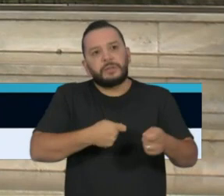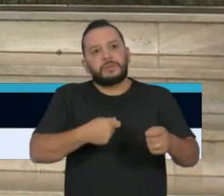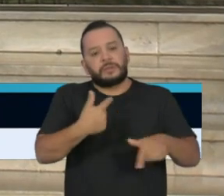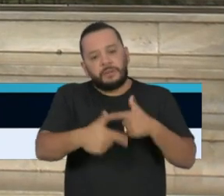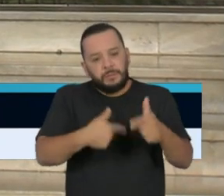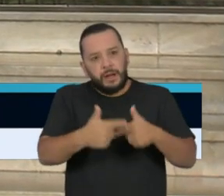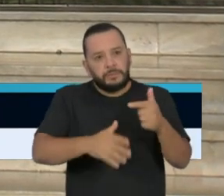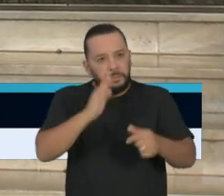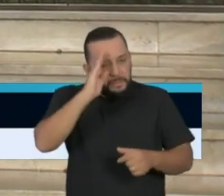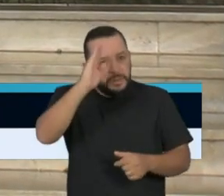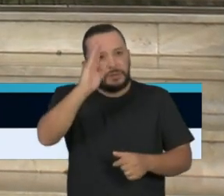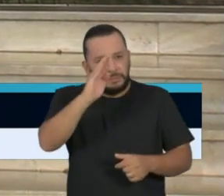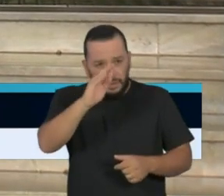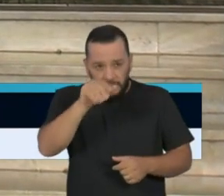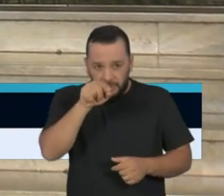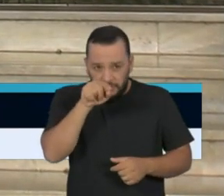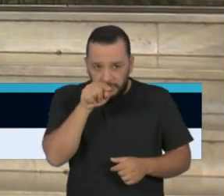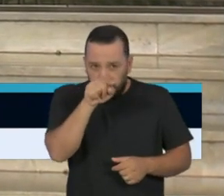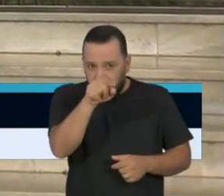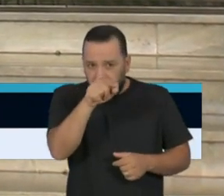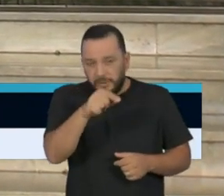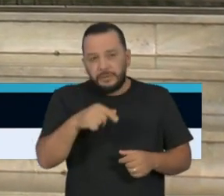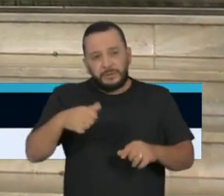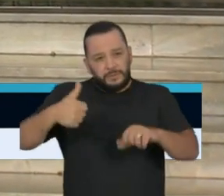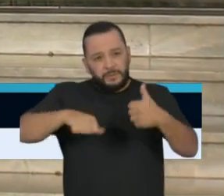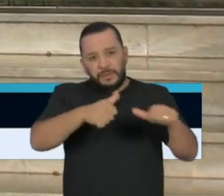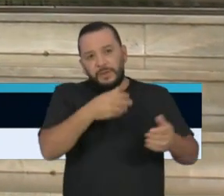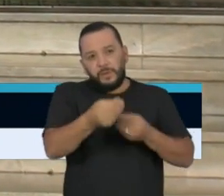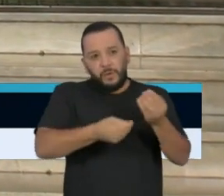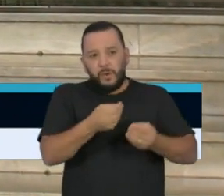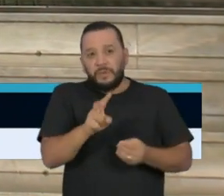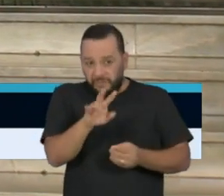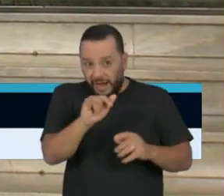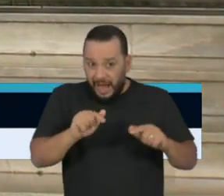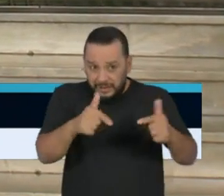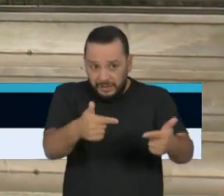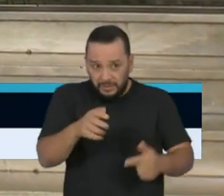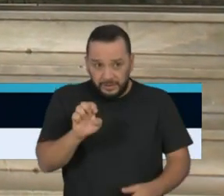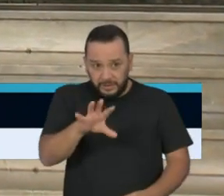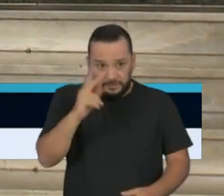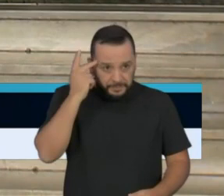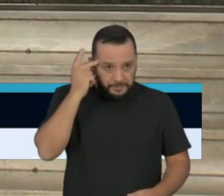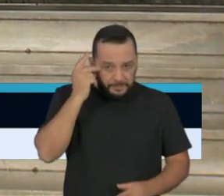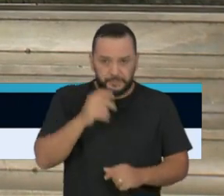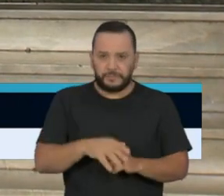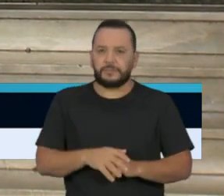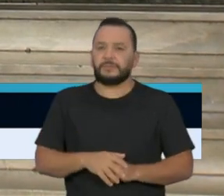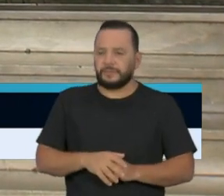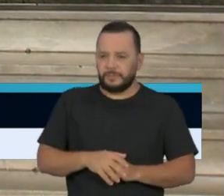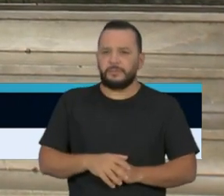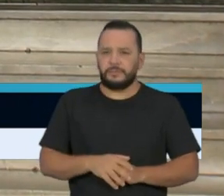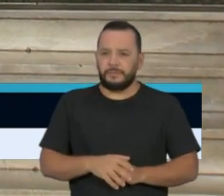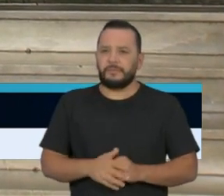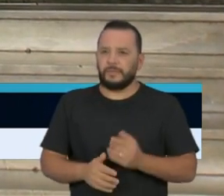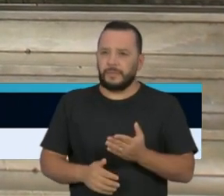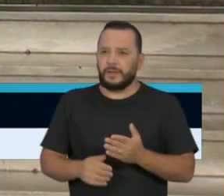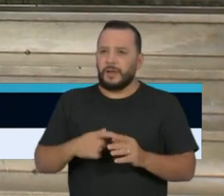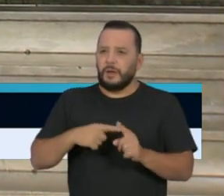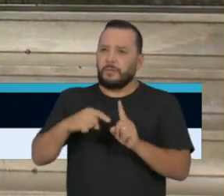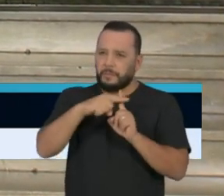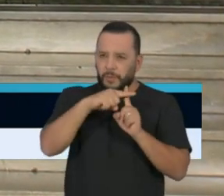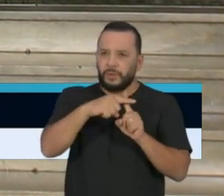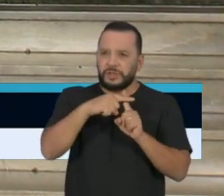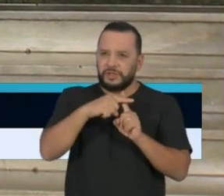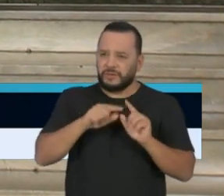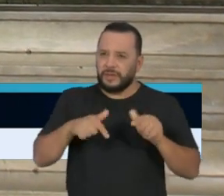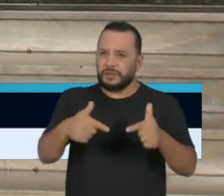pretende aplicar essa medida no Estado? Maju, avaliamos positivamente, discutimos hoje pela manhã